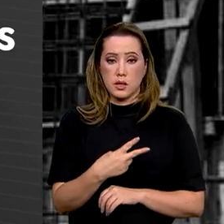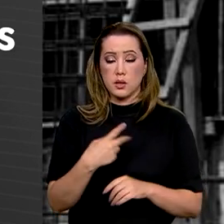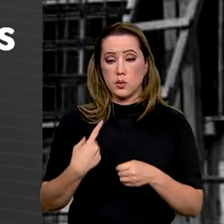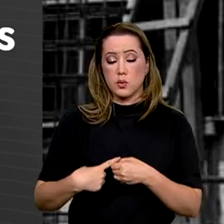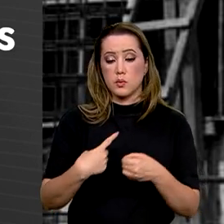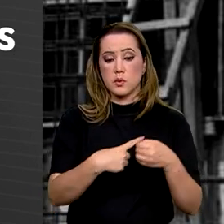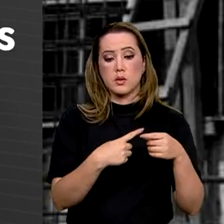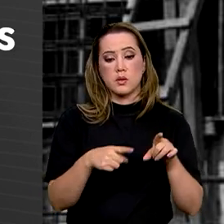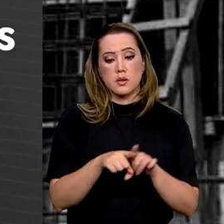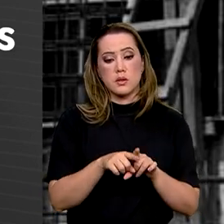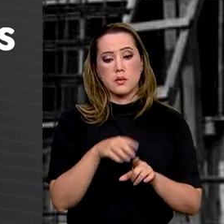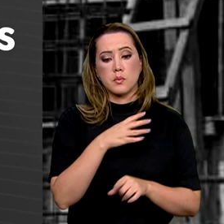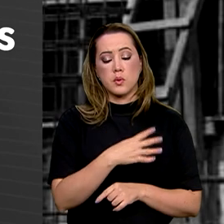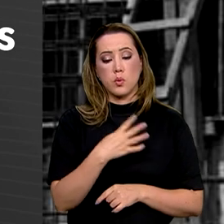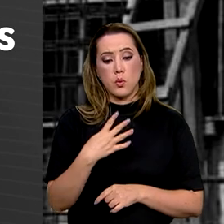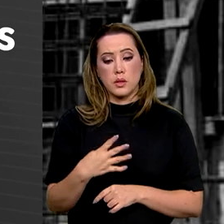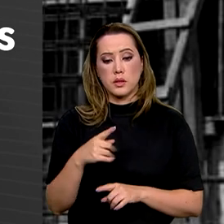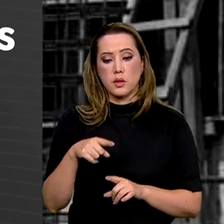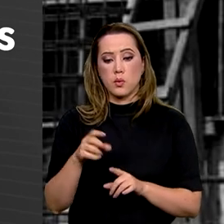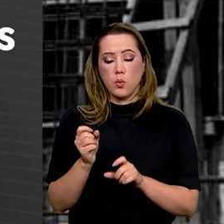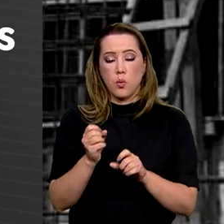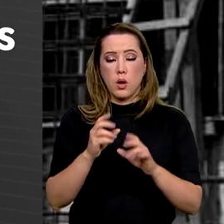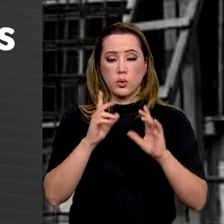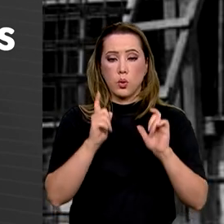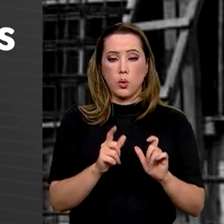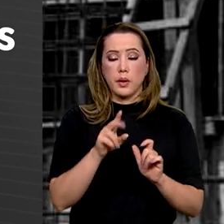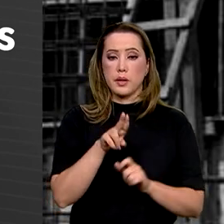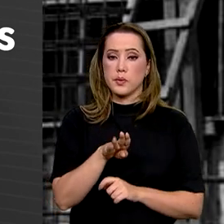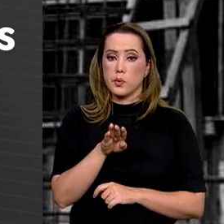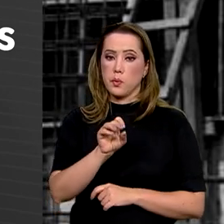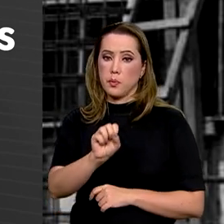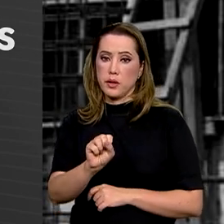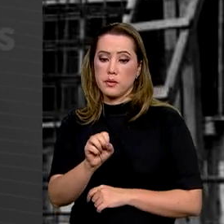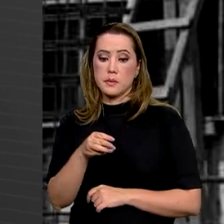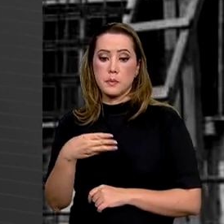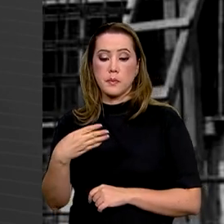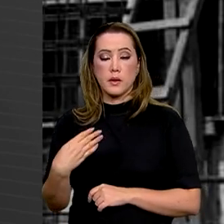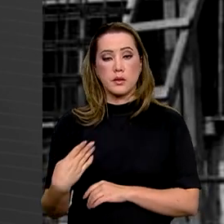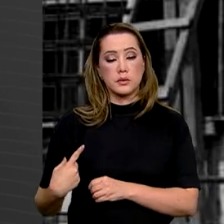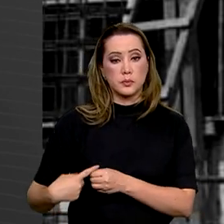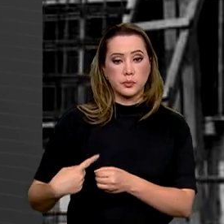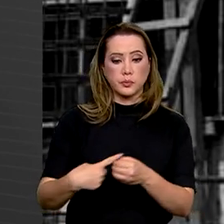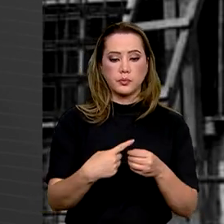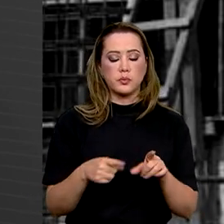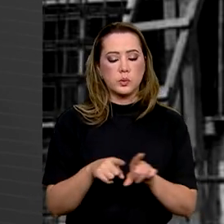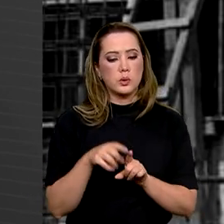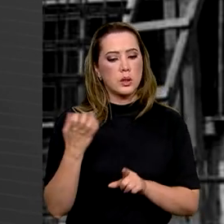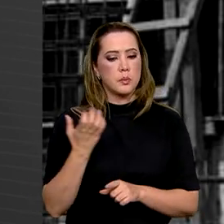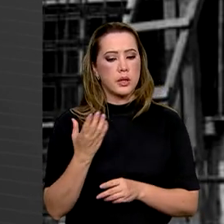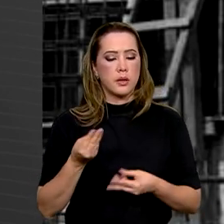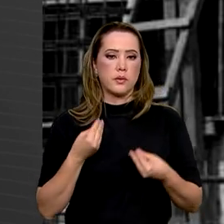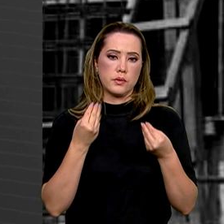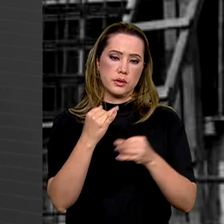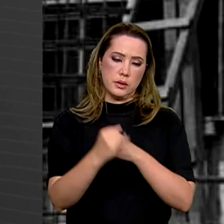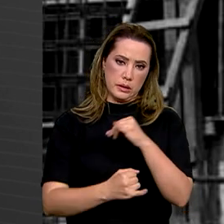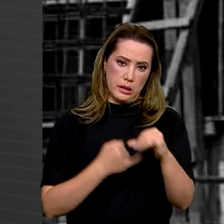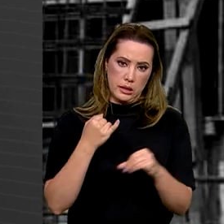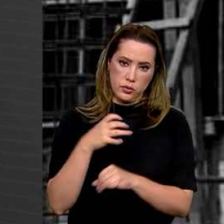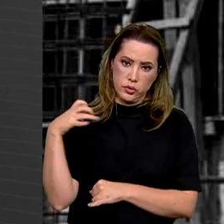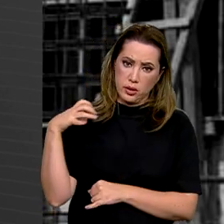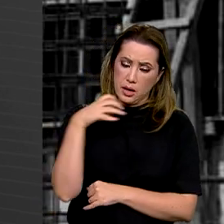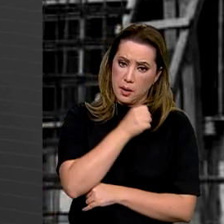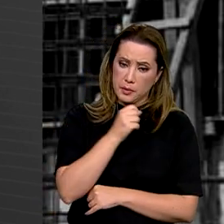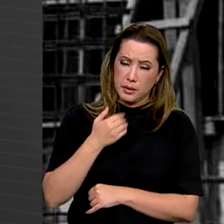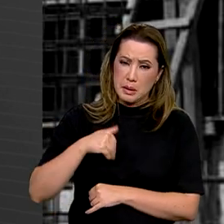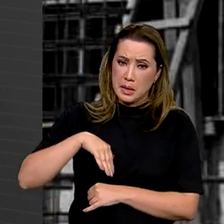obras de unidades básicas de saúde em 34 municípios. Além disso, pretende levar internet de alta velocidade